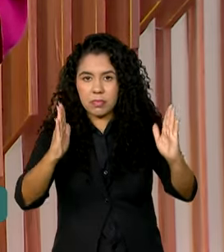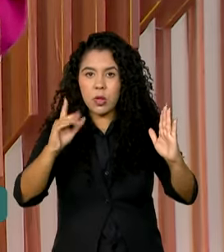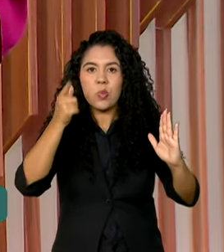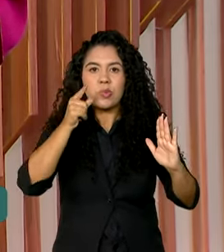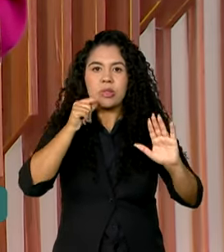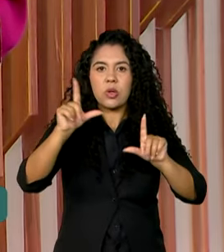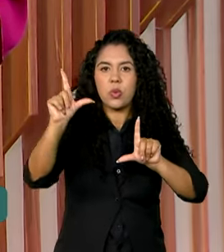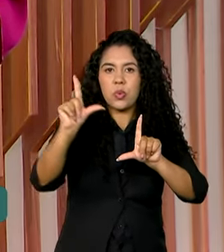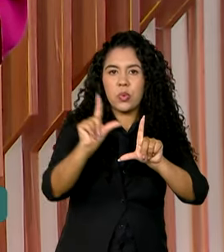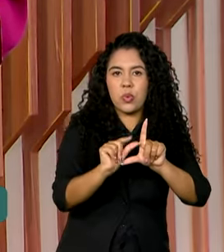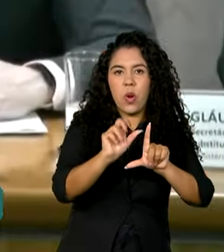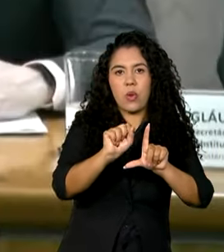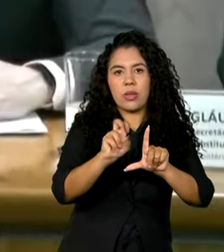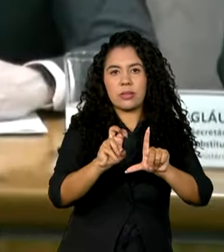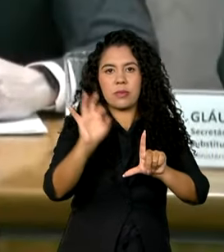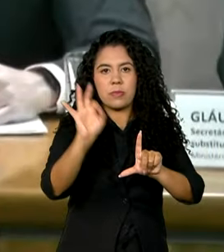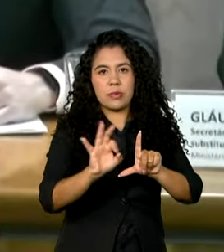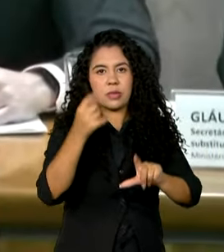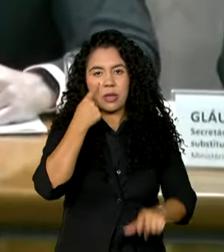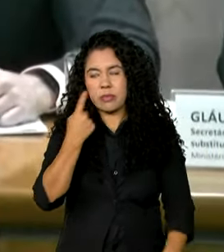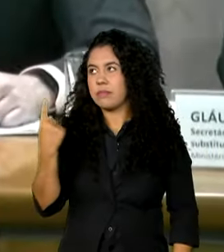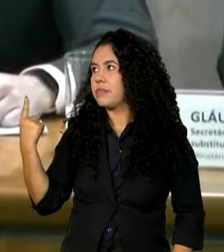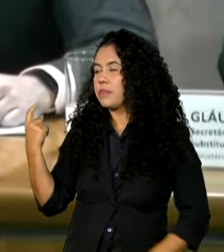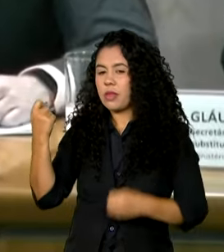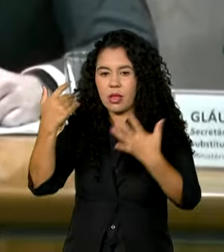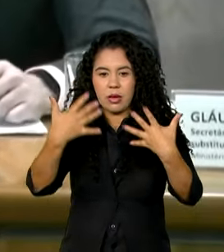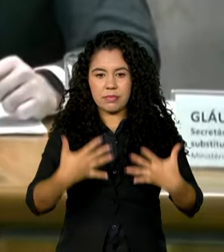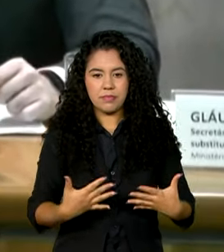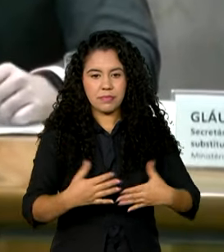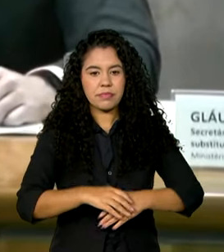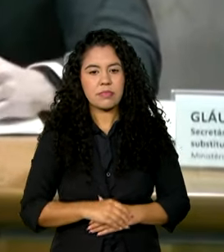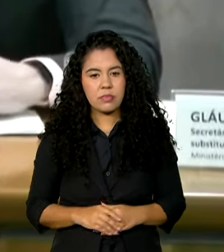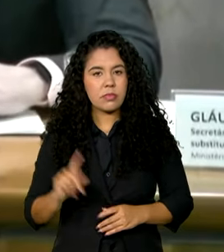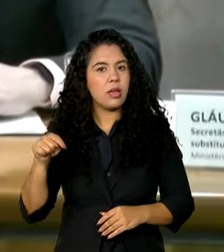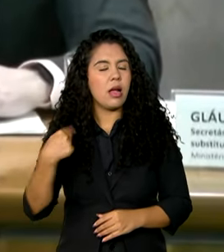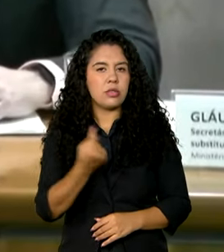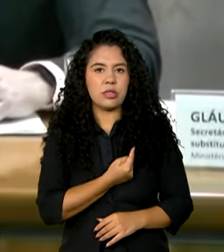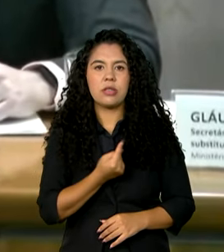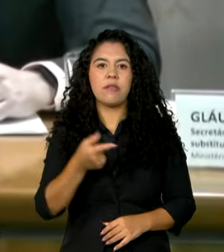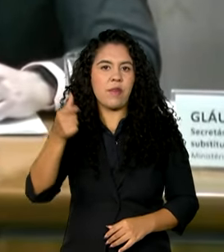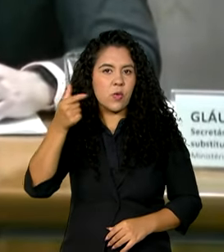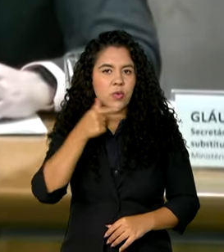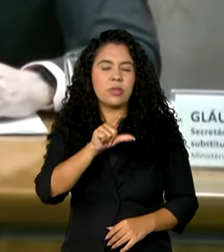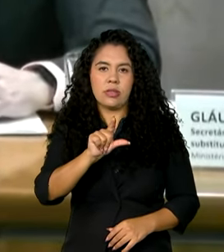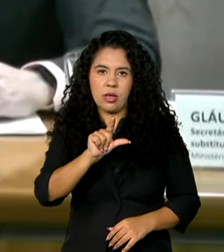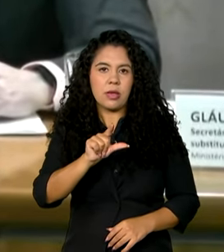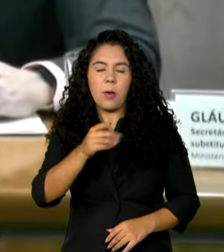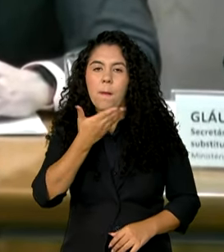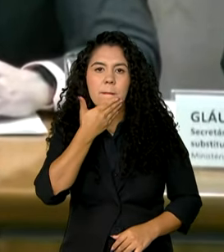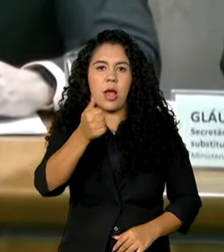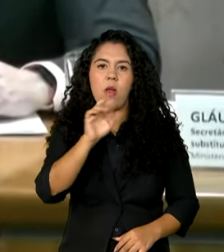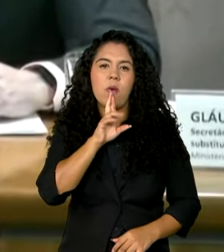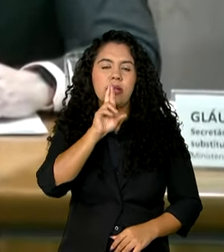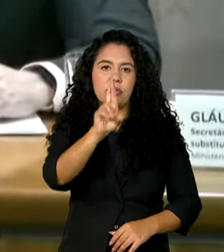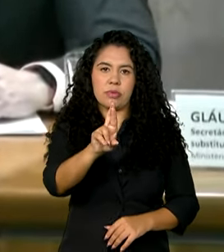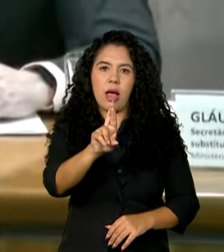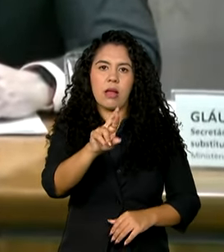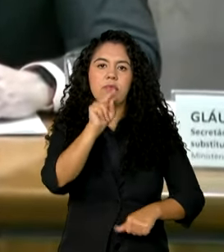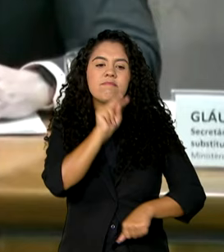85%. Nós vamos entregar o melhor resultado fiscal dos últimos três ciclos de governo.